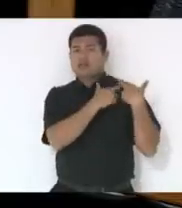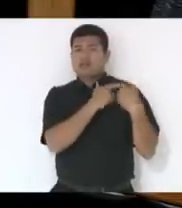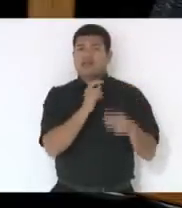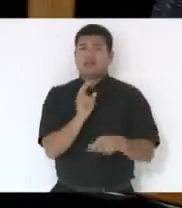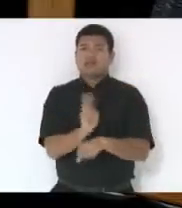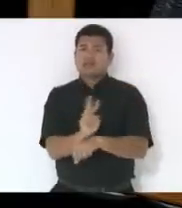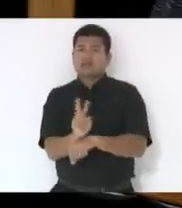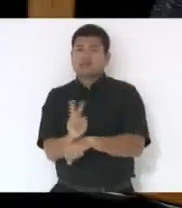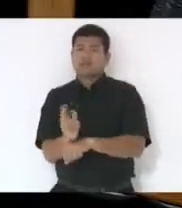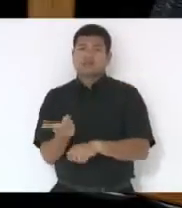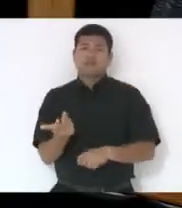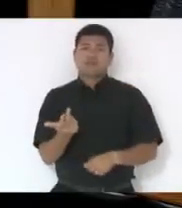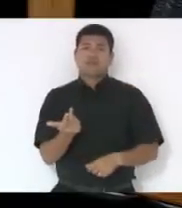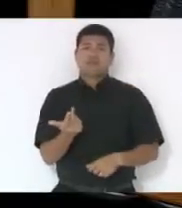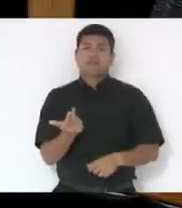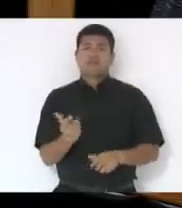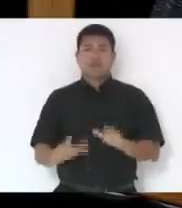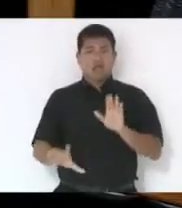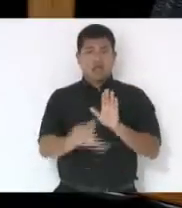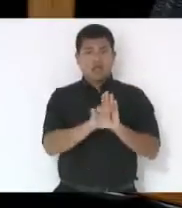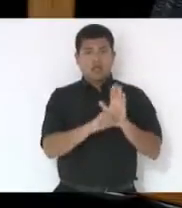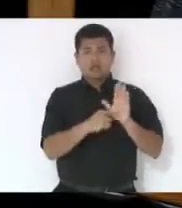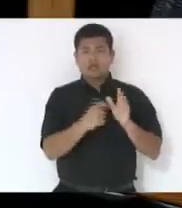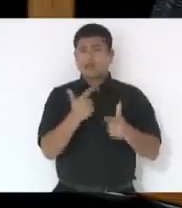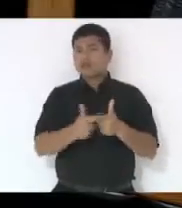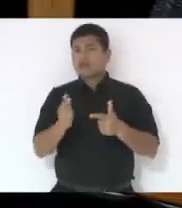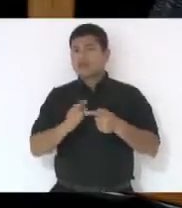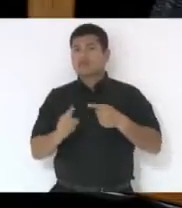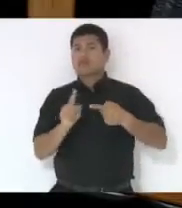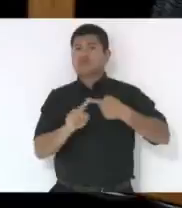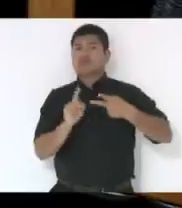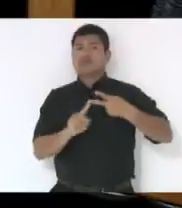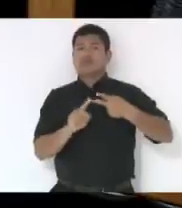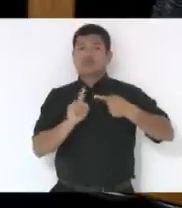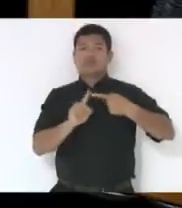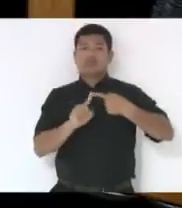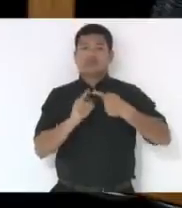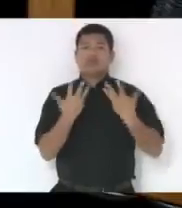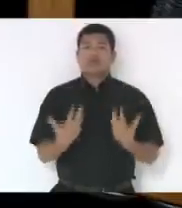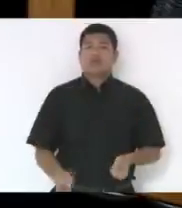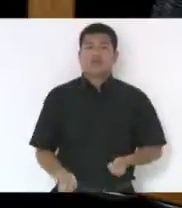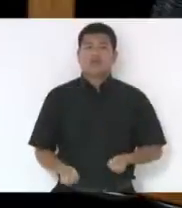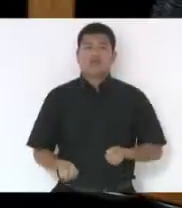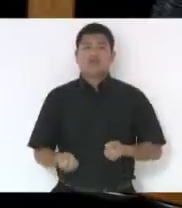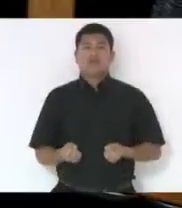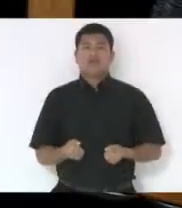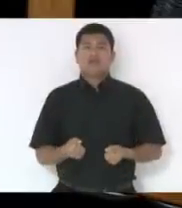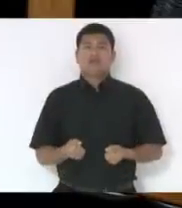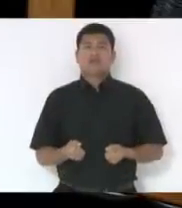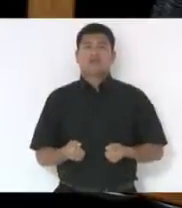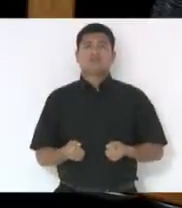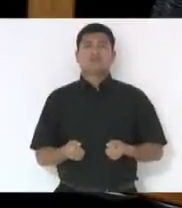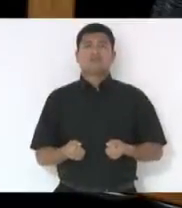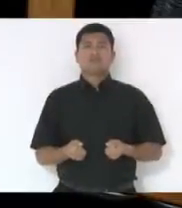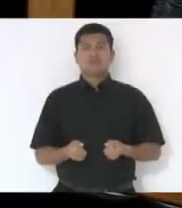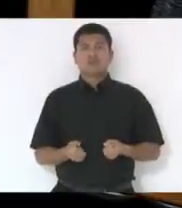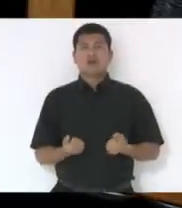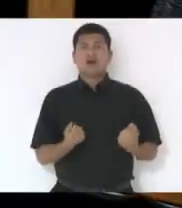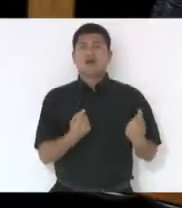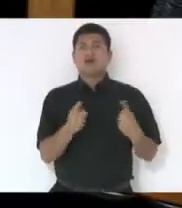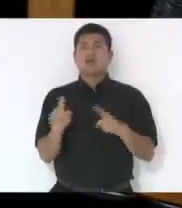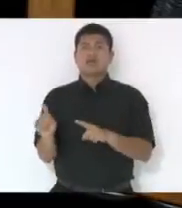Tem dois problemas, eu entendo. A primeira é na admissibilidade, é na constitucionalidade. Ora,